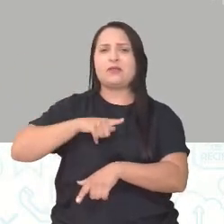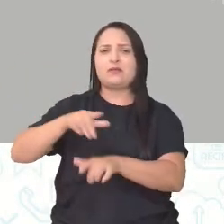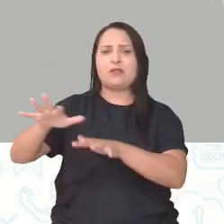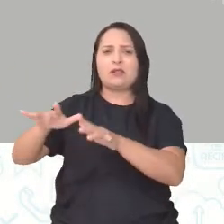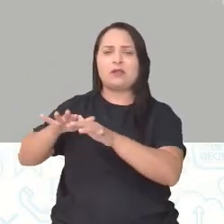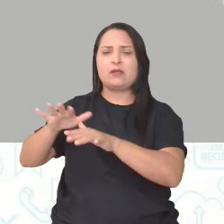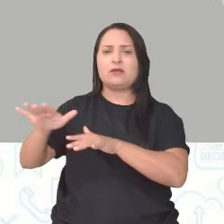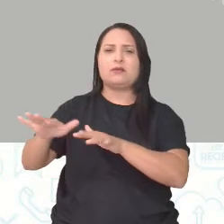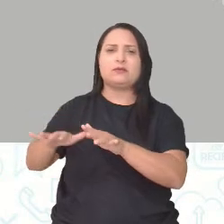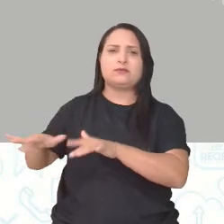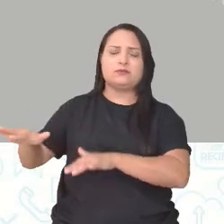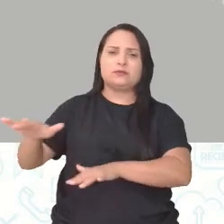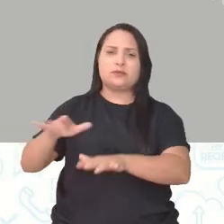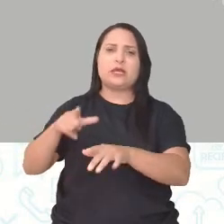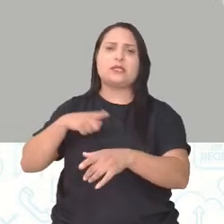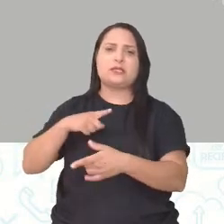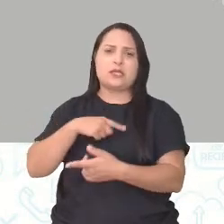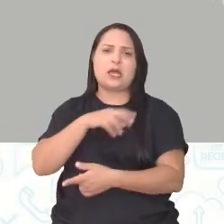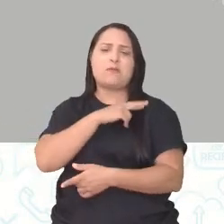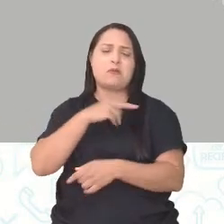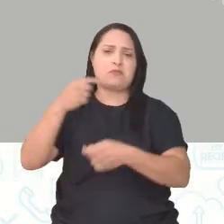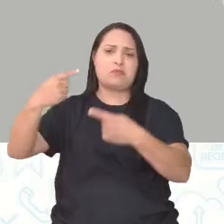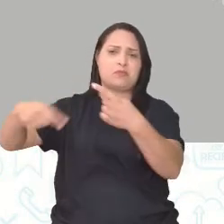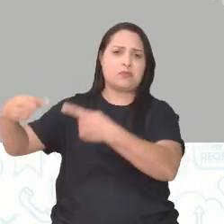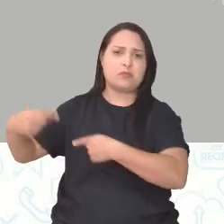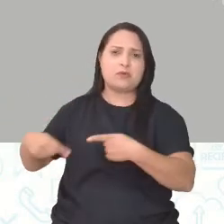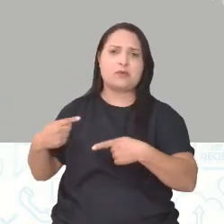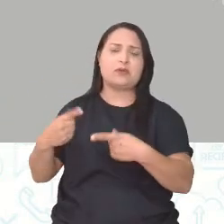pudessem ter representação política,